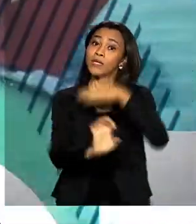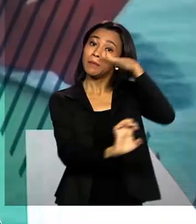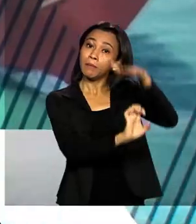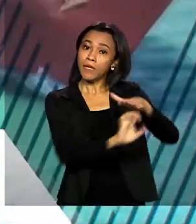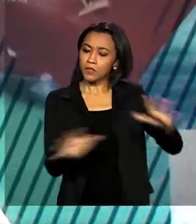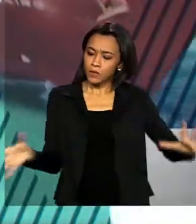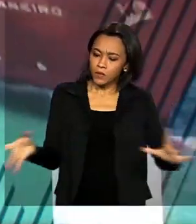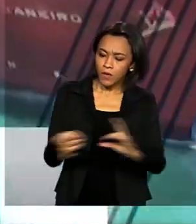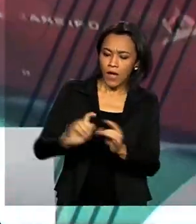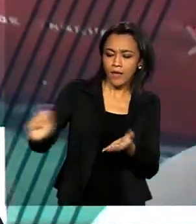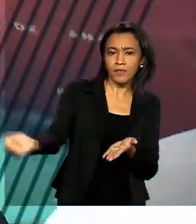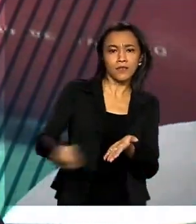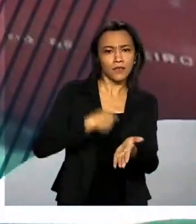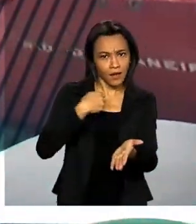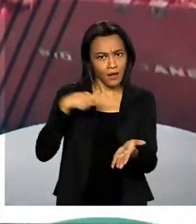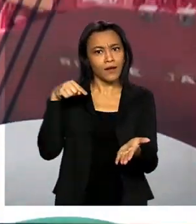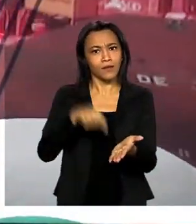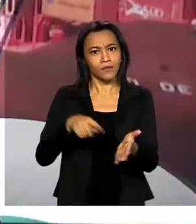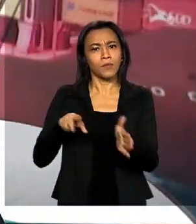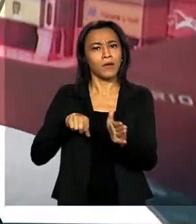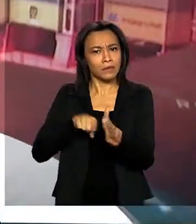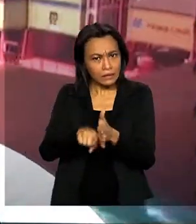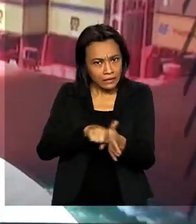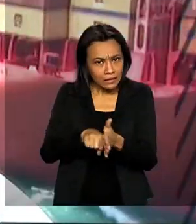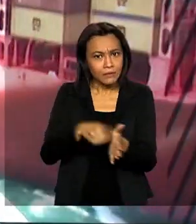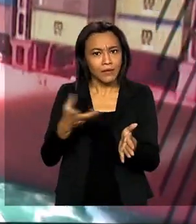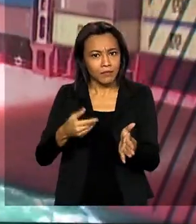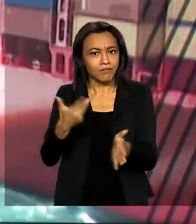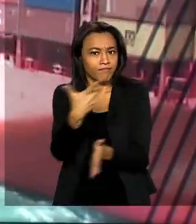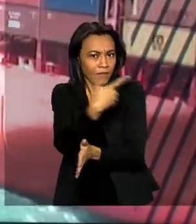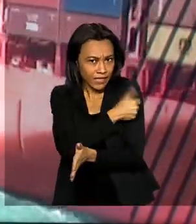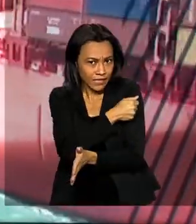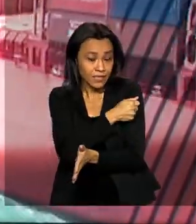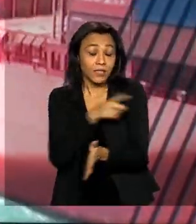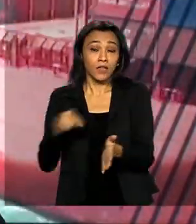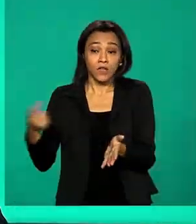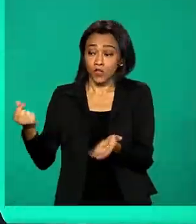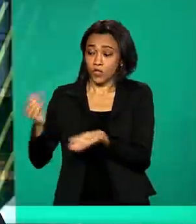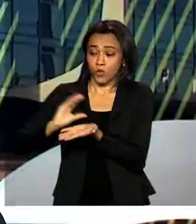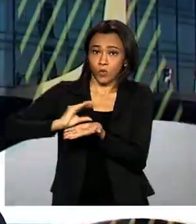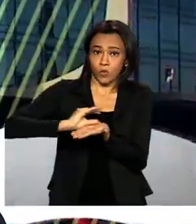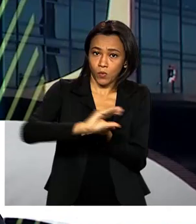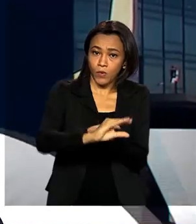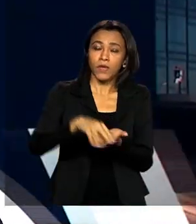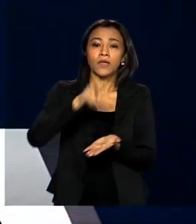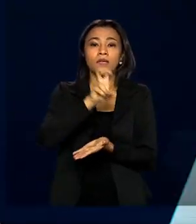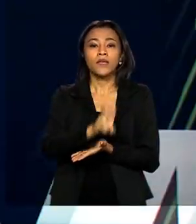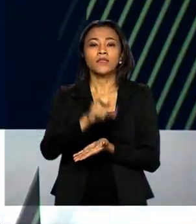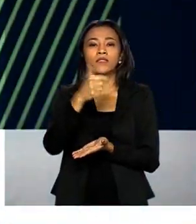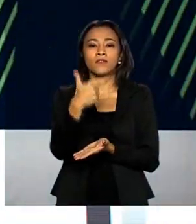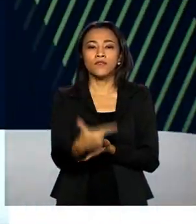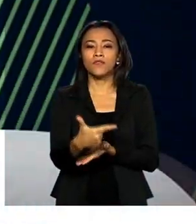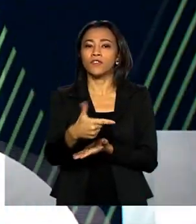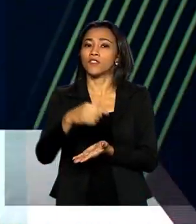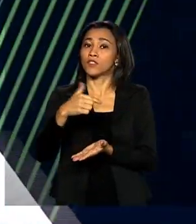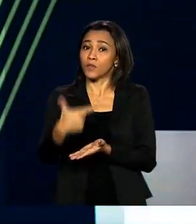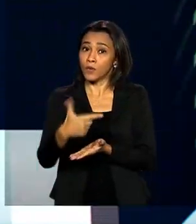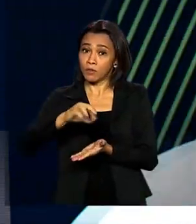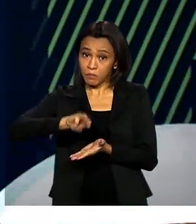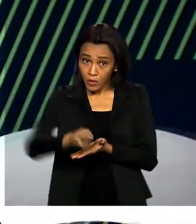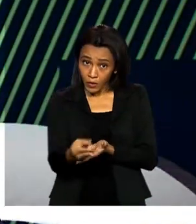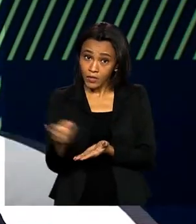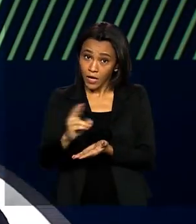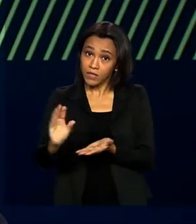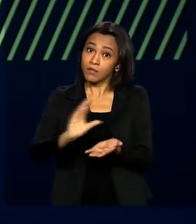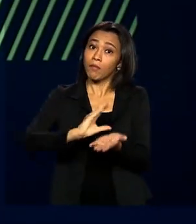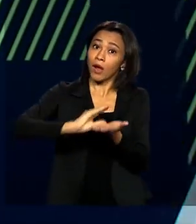dará base para o acordo entre os laboratórios. O Ministério da Saúde prevê um repasse de 522 milhões de reais a Fiocruz